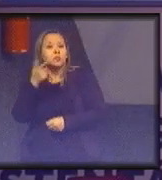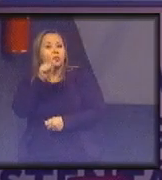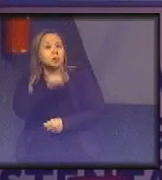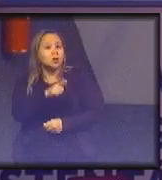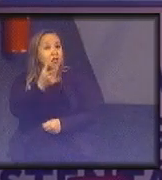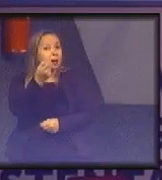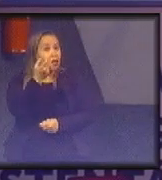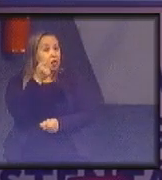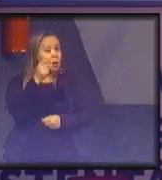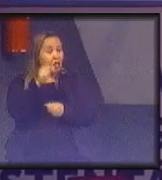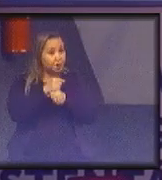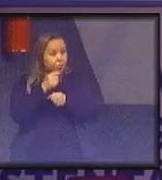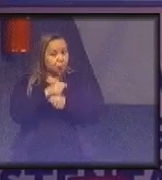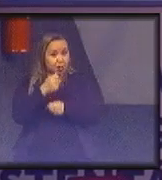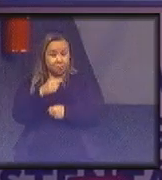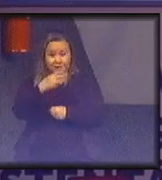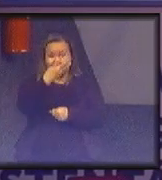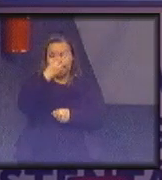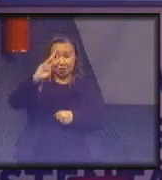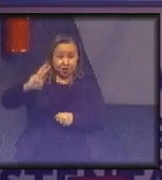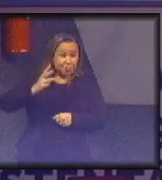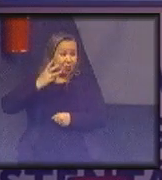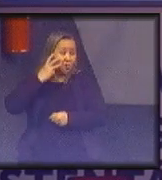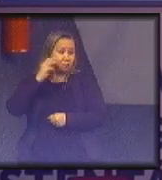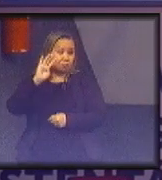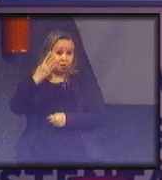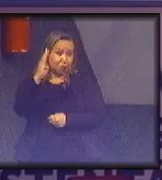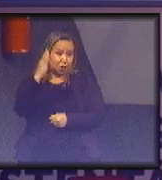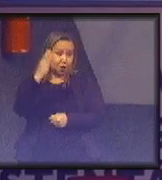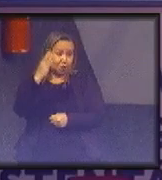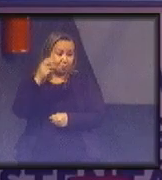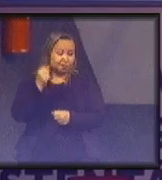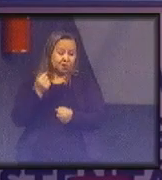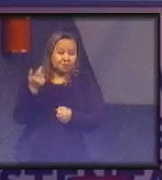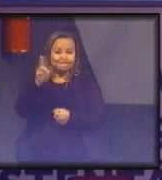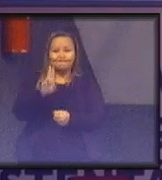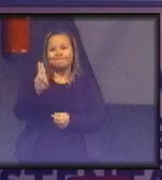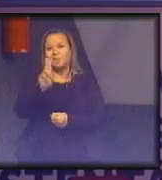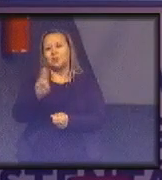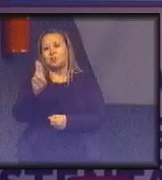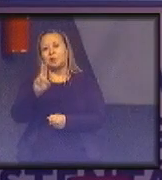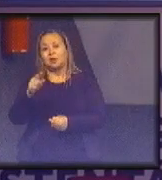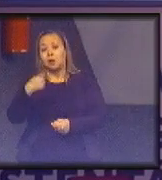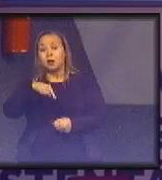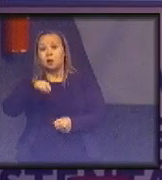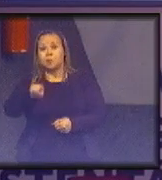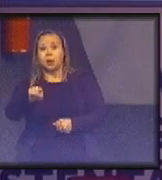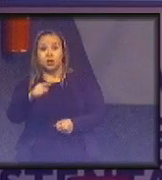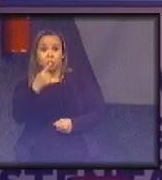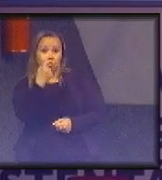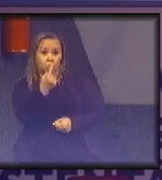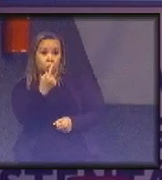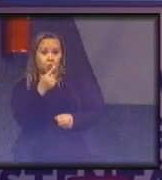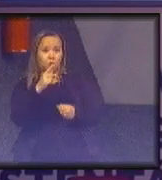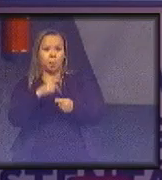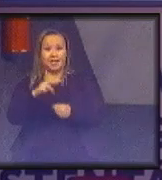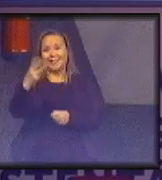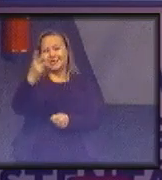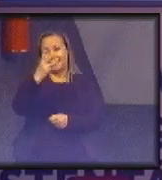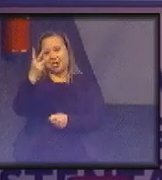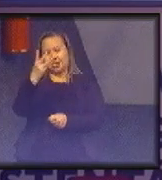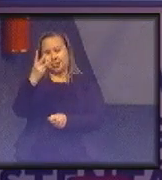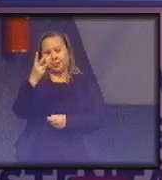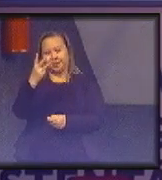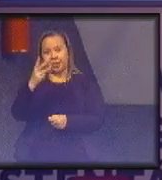20 anos três bilhões de consumidores. Nós vamos sair de um bilhão e meio e vamos para 3 bilhões de consumidores. Se